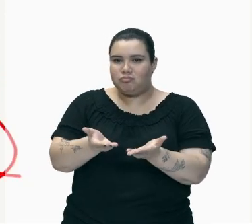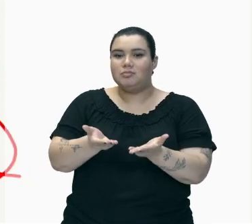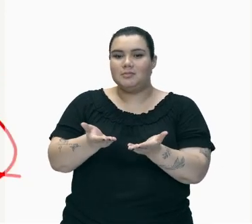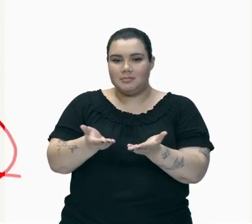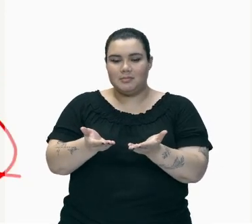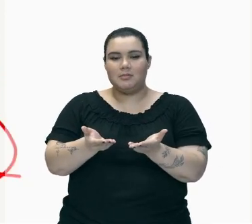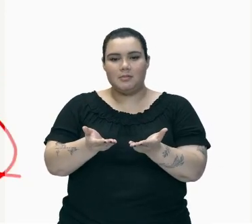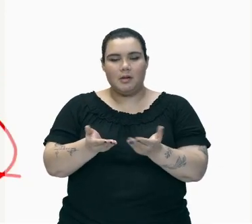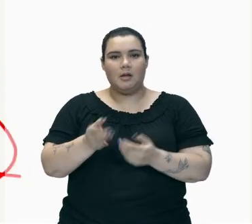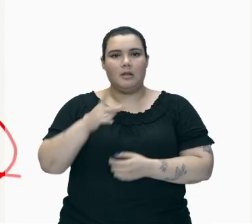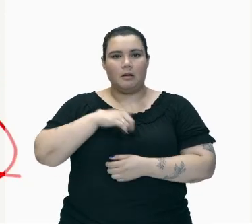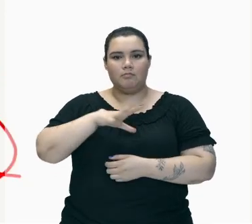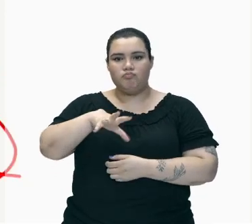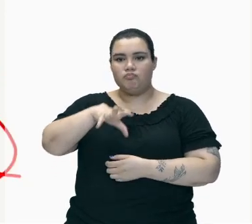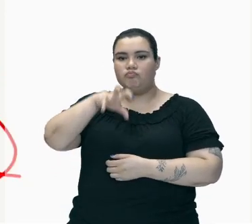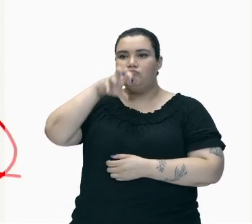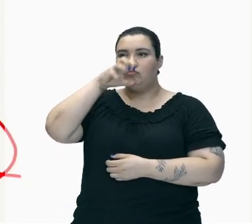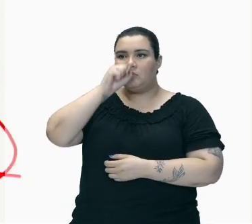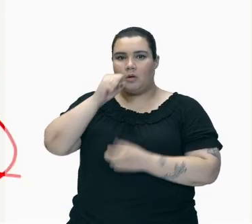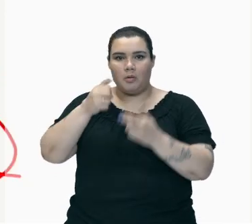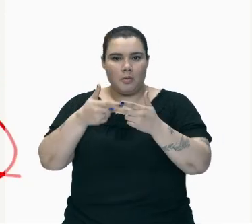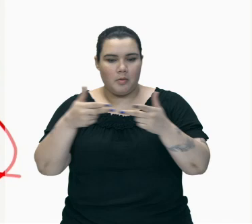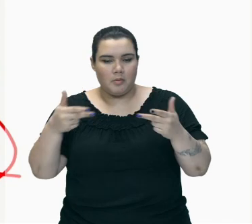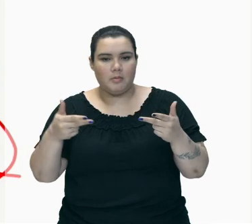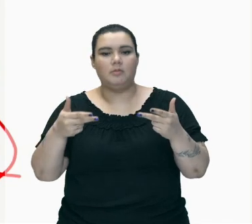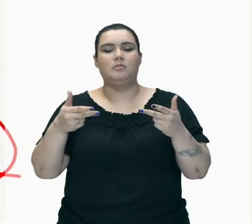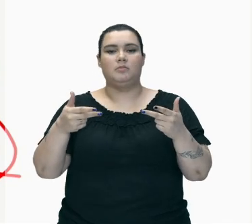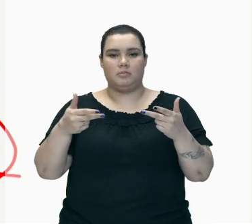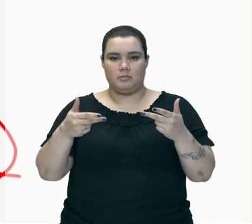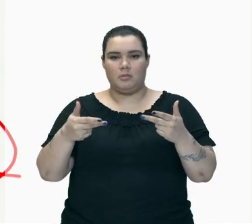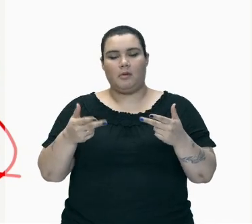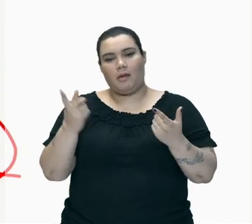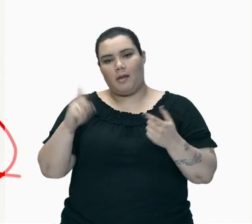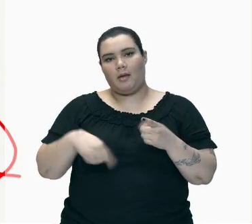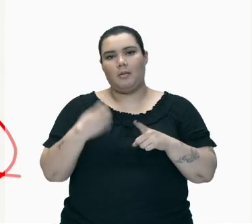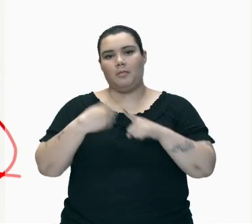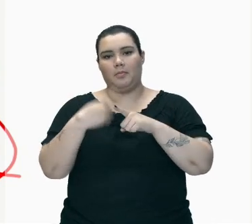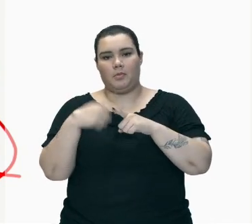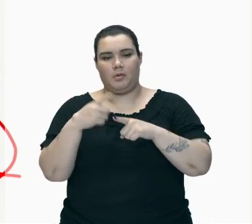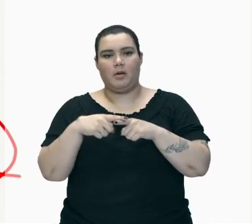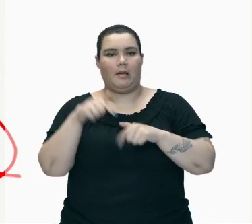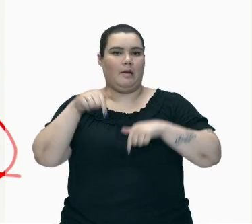Sentir O Cheiro De Alguma Coisa Provavelmente É